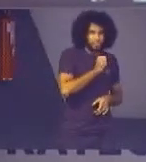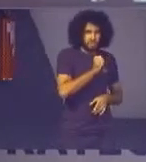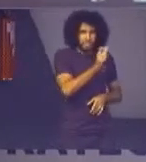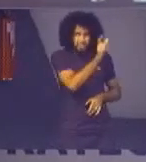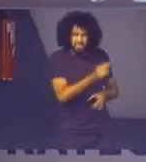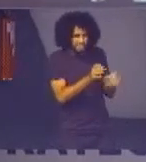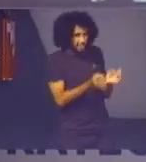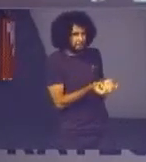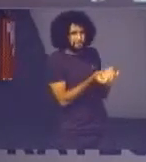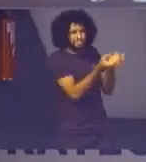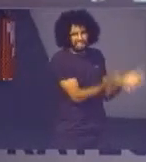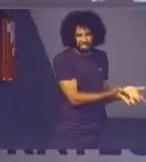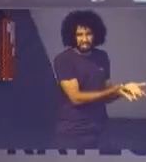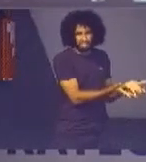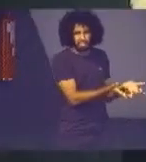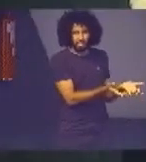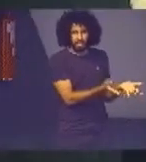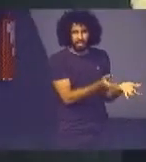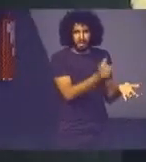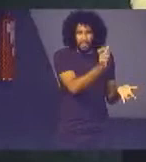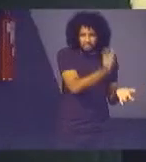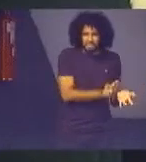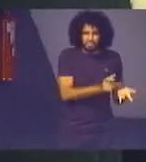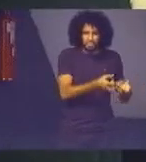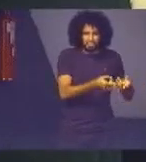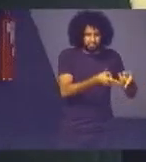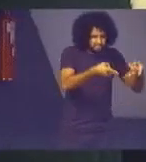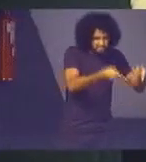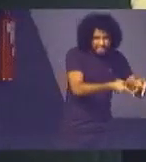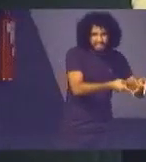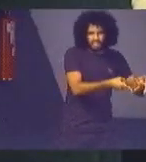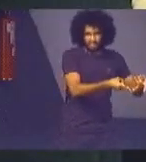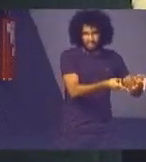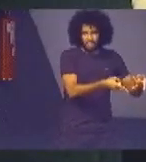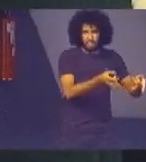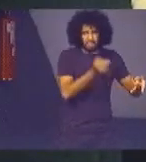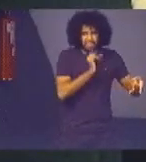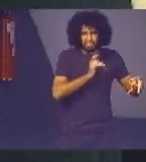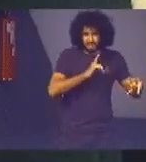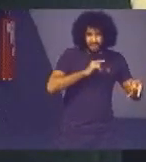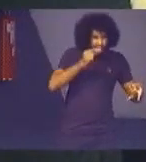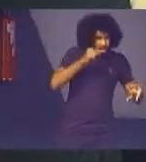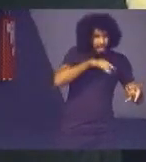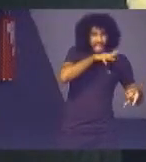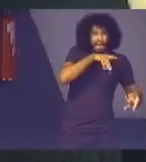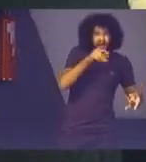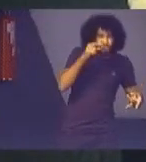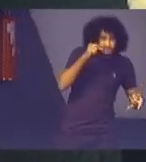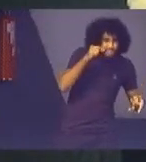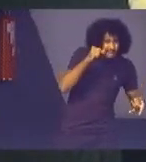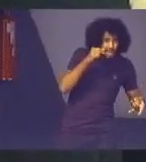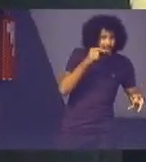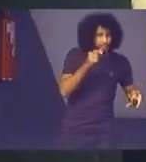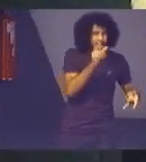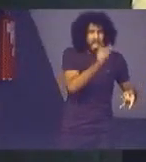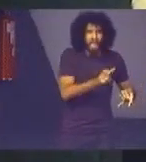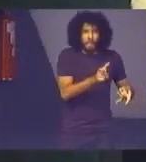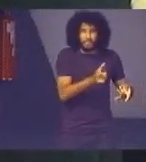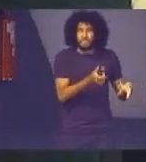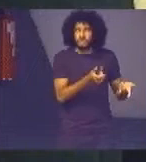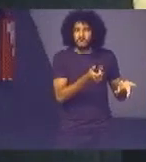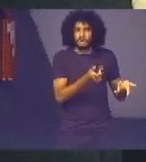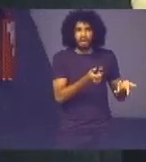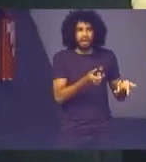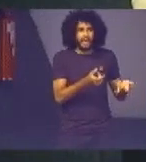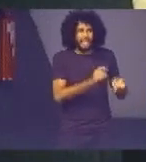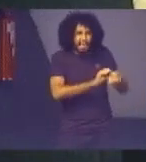de gente numa cama onde tem ratos onde as pessoas ficam presas porque tem Alzheimer e